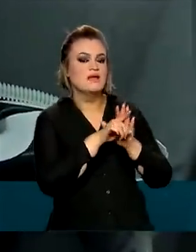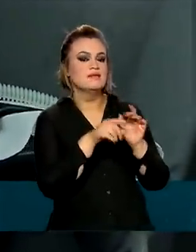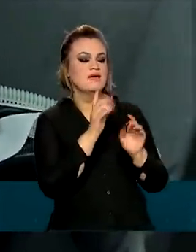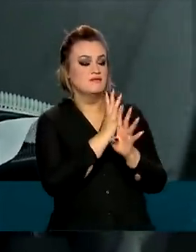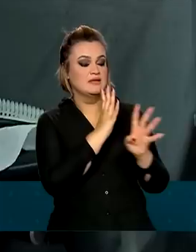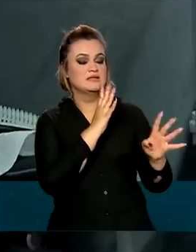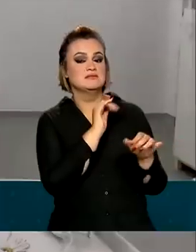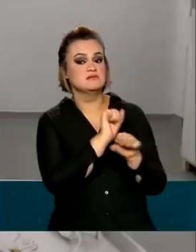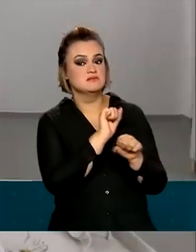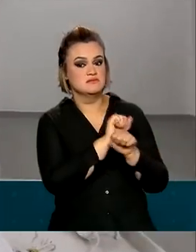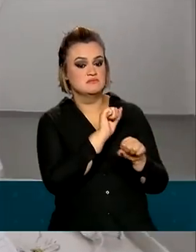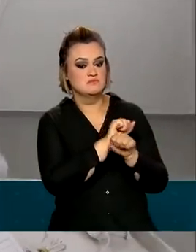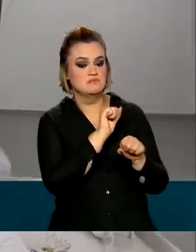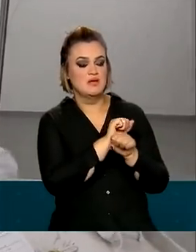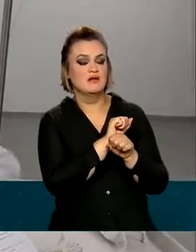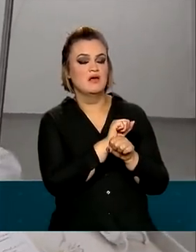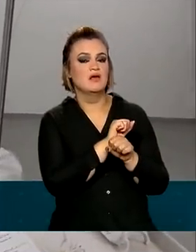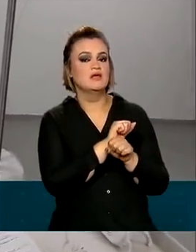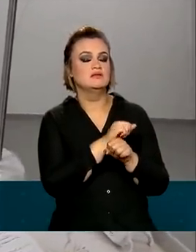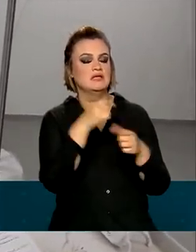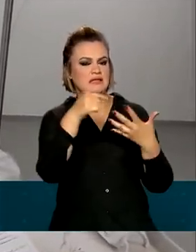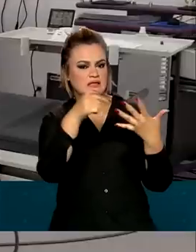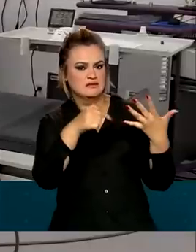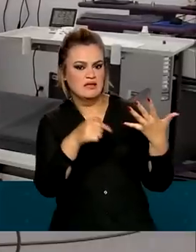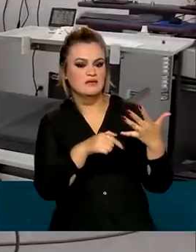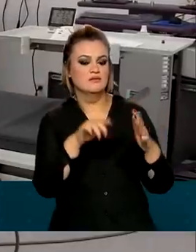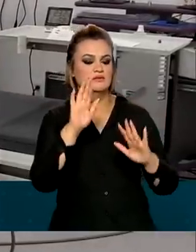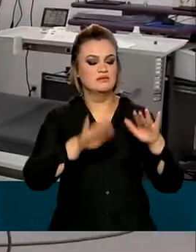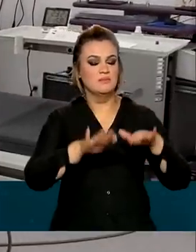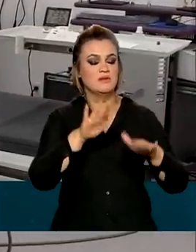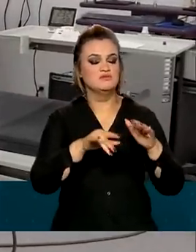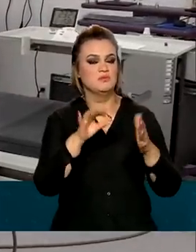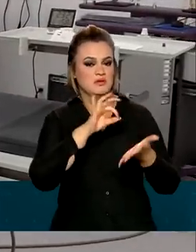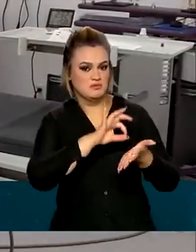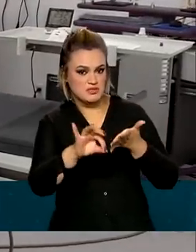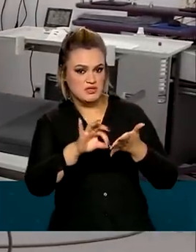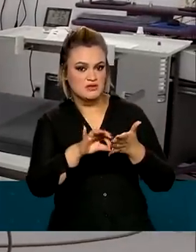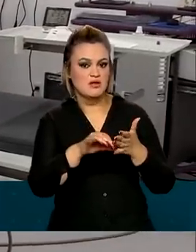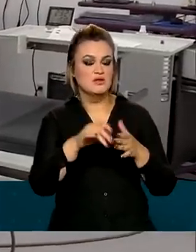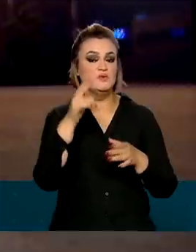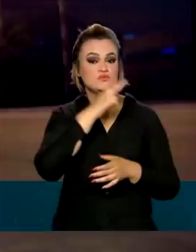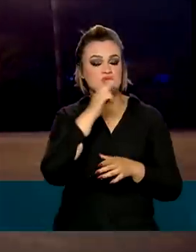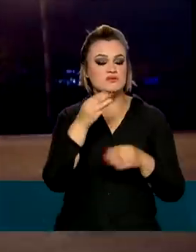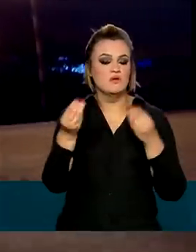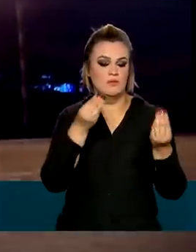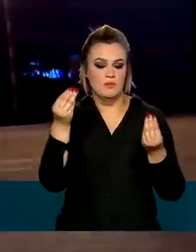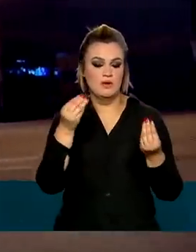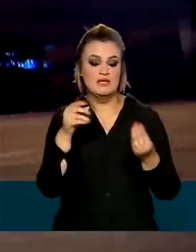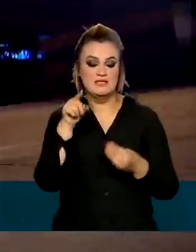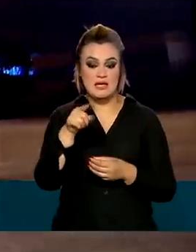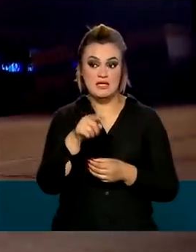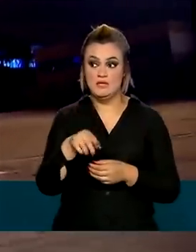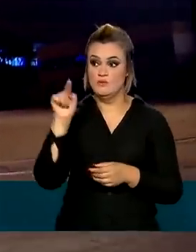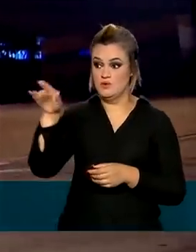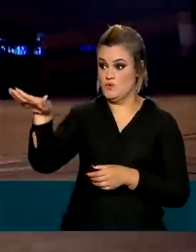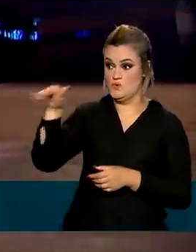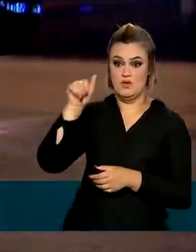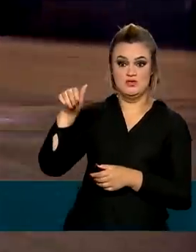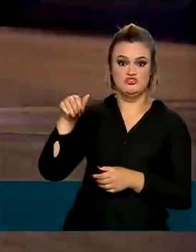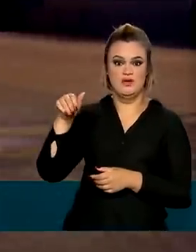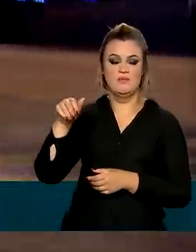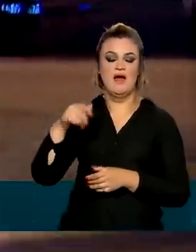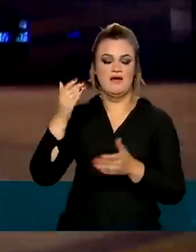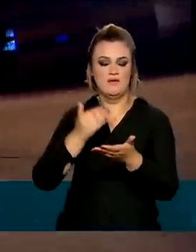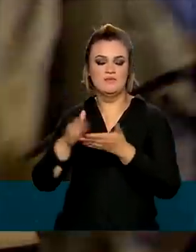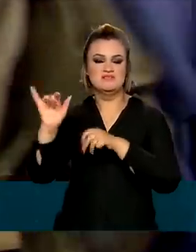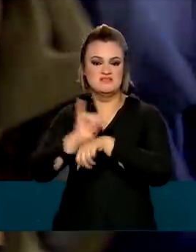lista de espera que funciona sob critérios de tempo de inscrição e urgência. E quando há um chamado, começa